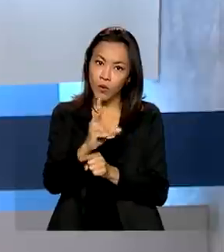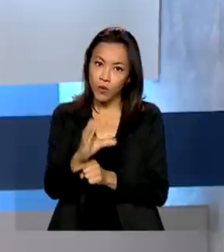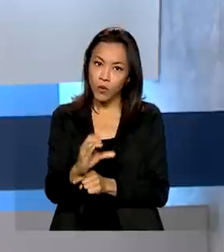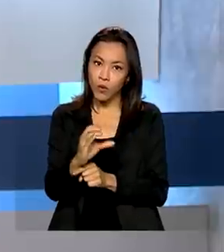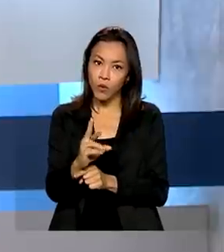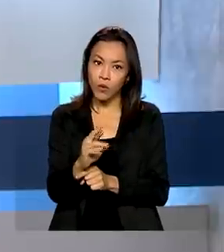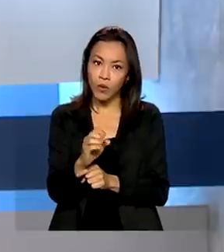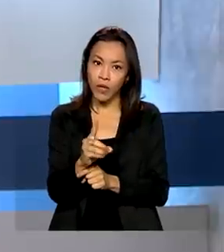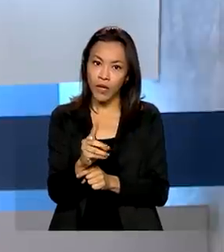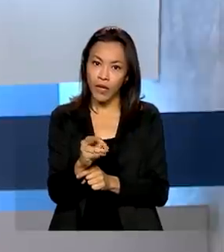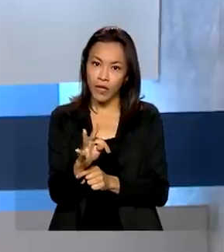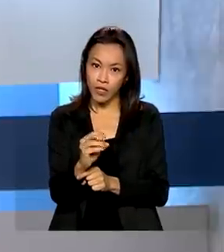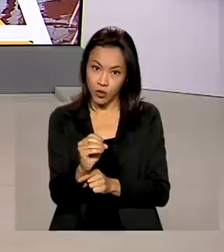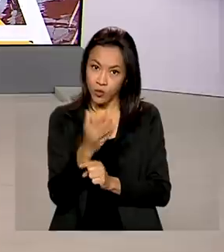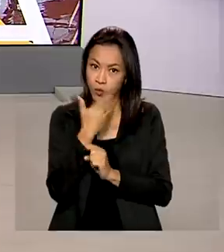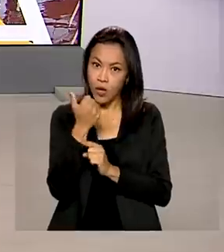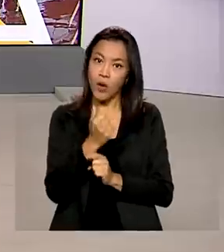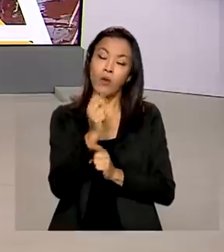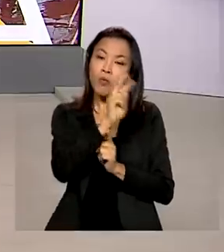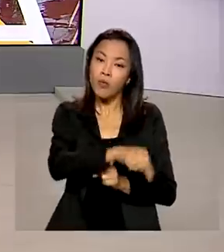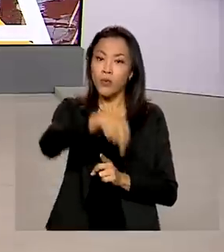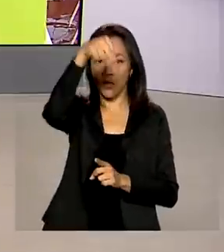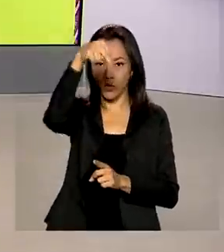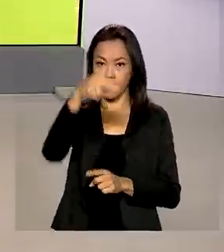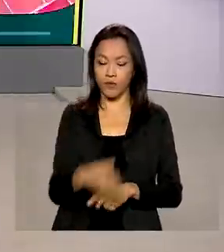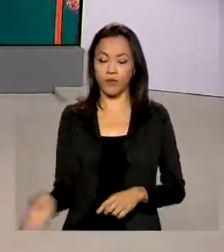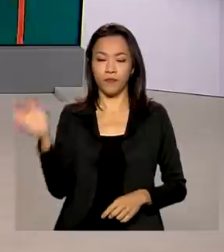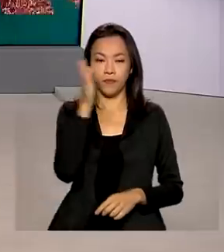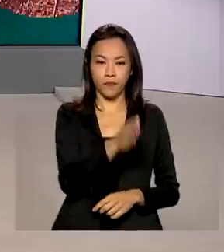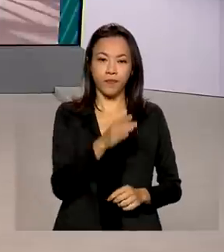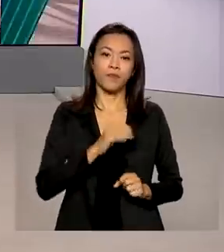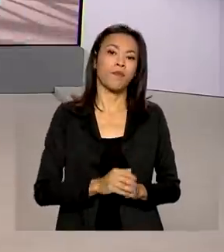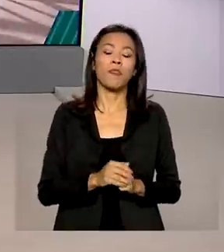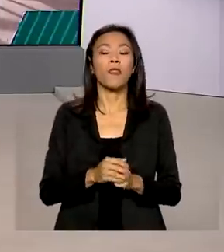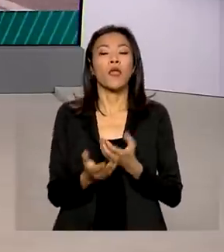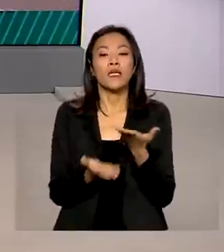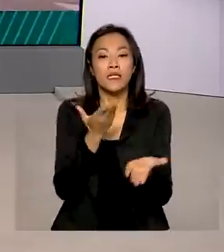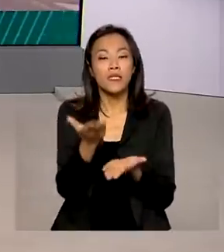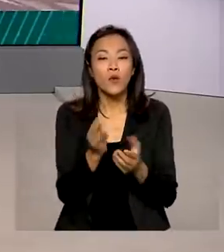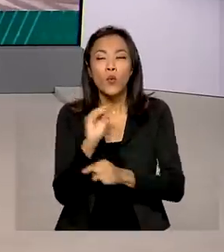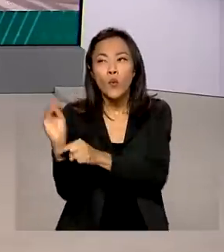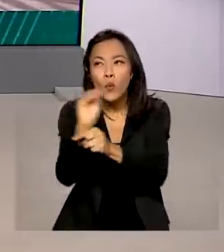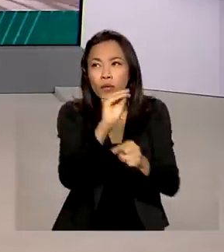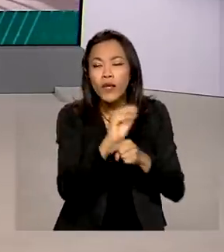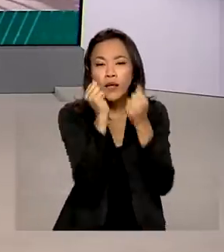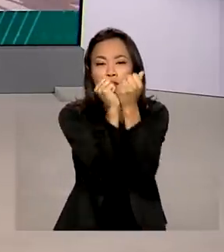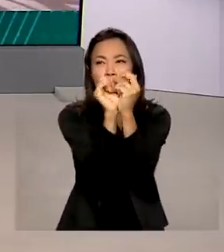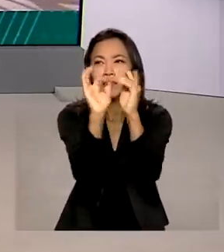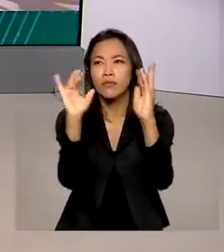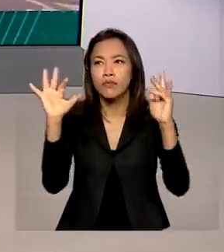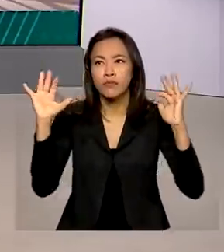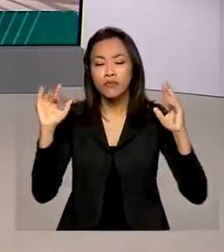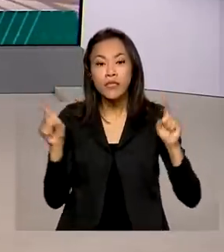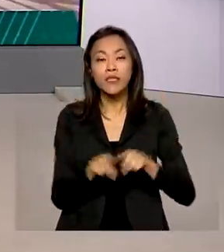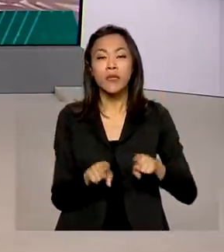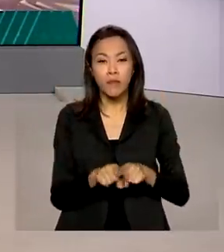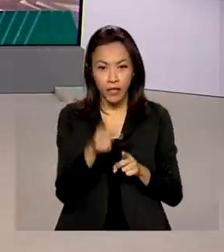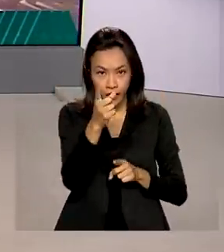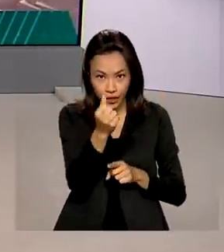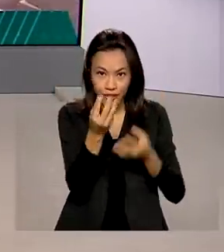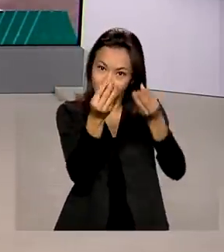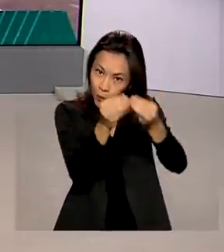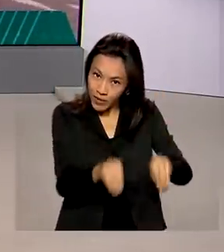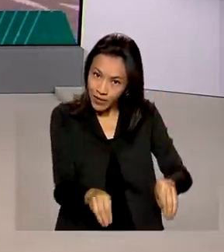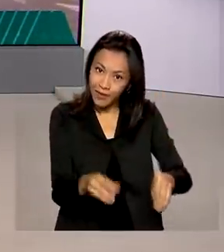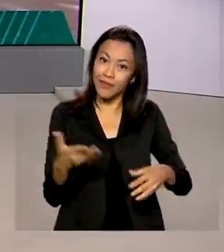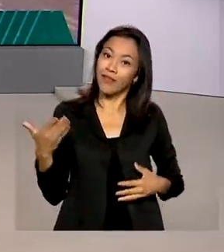destaque para a região norte. Desenvolver serviços ambientais e ser recompensado financeiramente por isso.